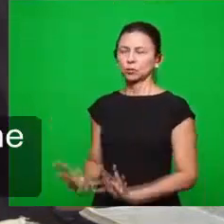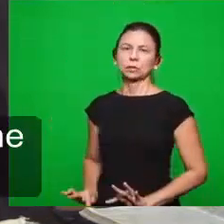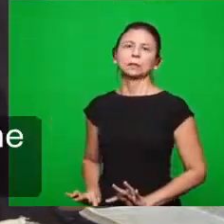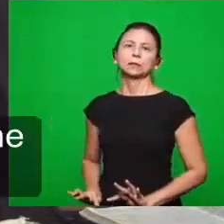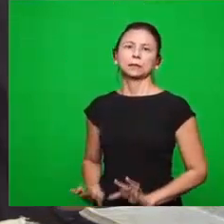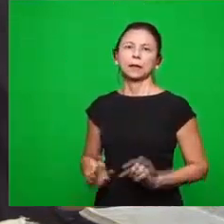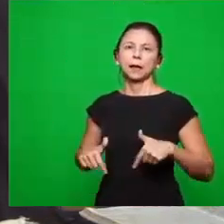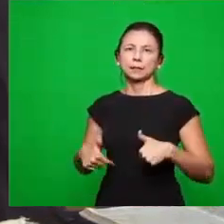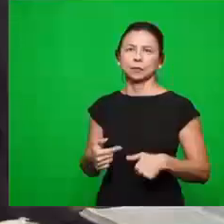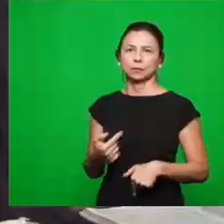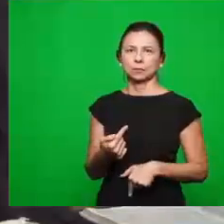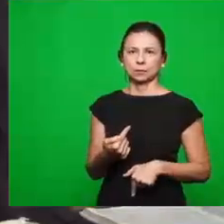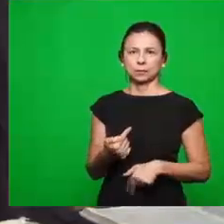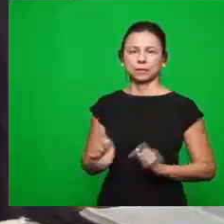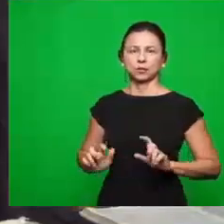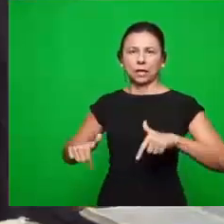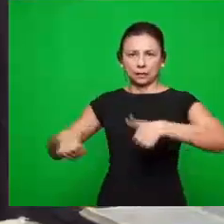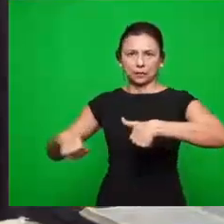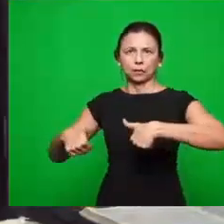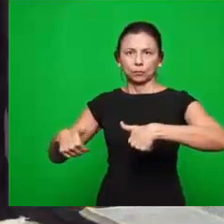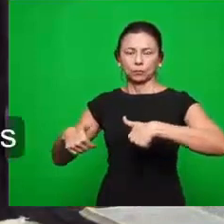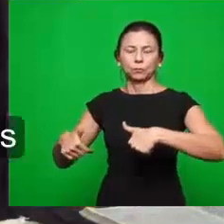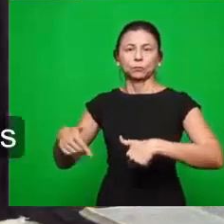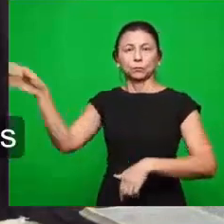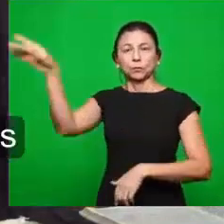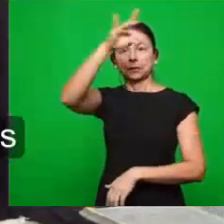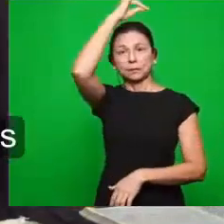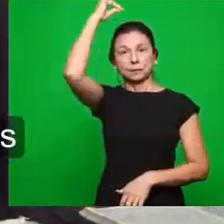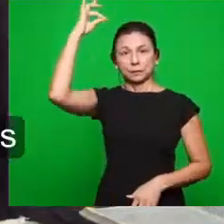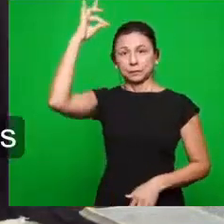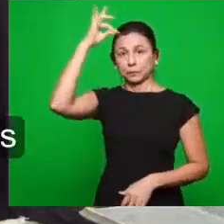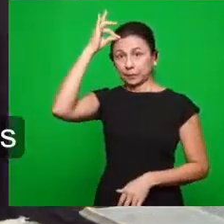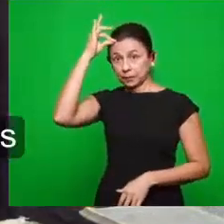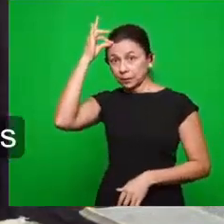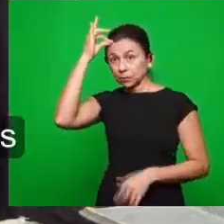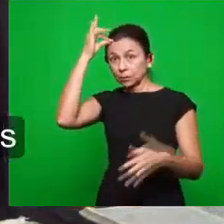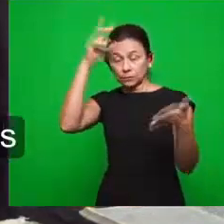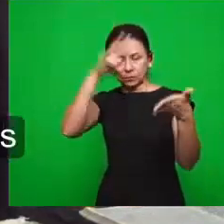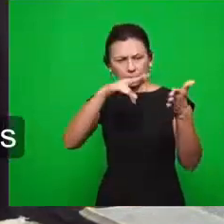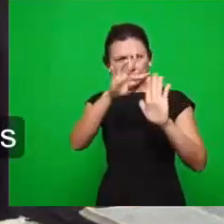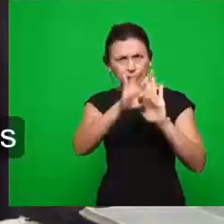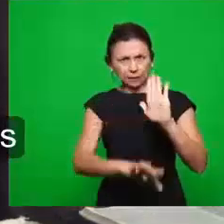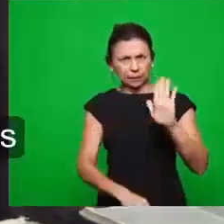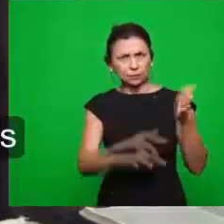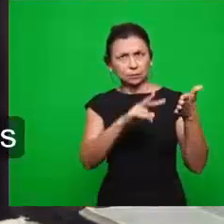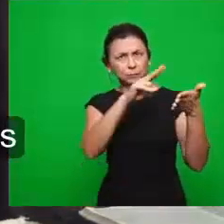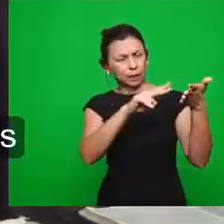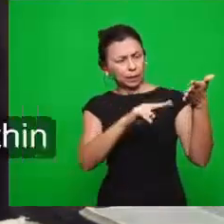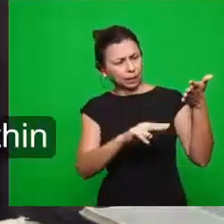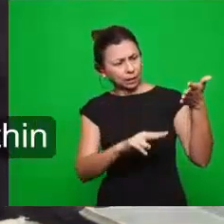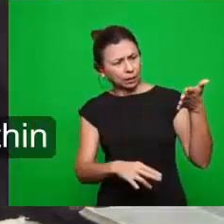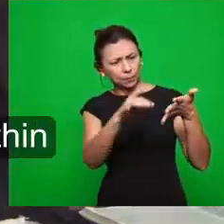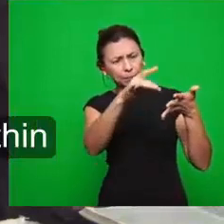aqui a ação do Sete Espíritos de Deus. Então, os irmãos vão identificar, nesses textos aqui, da Palavra de Deus,